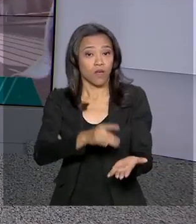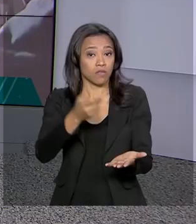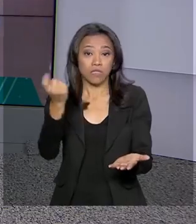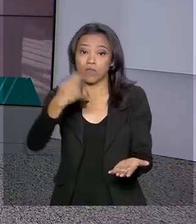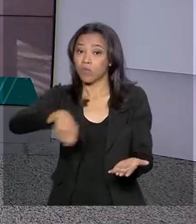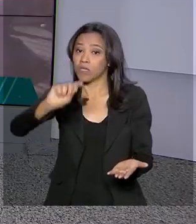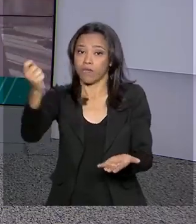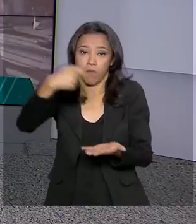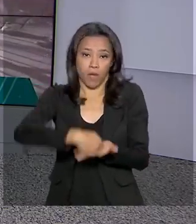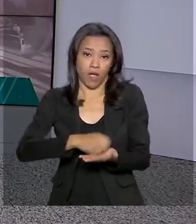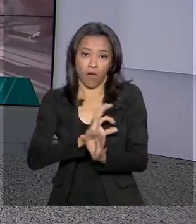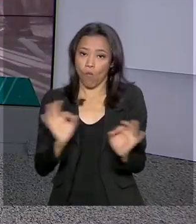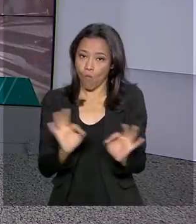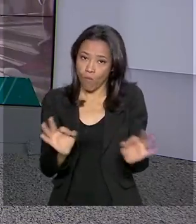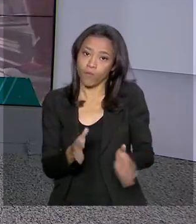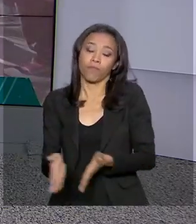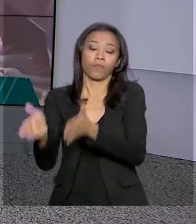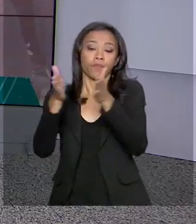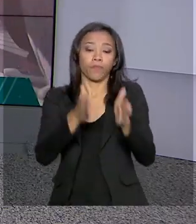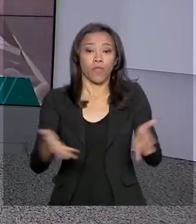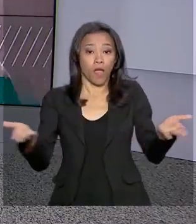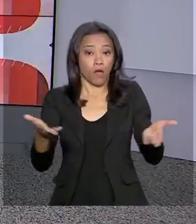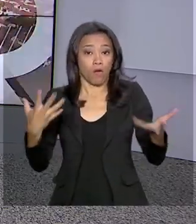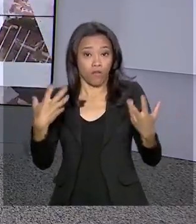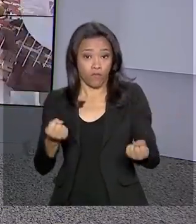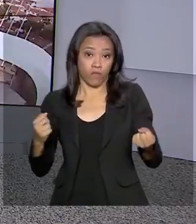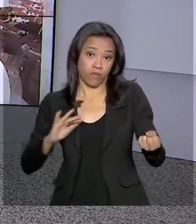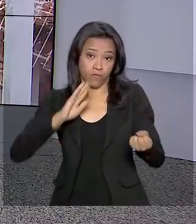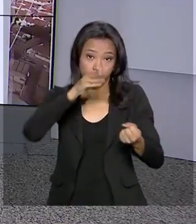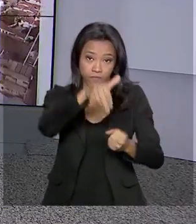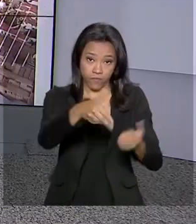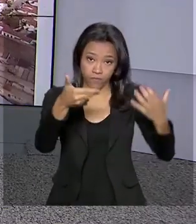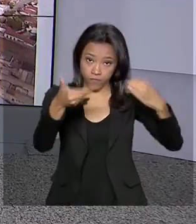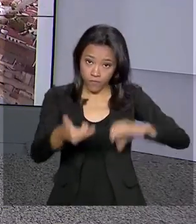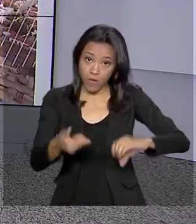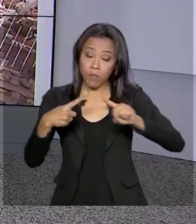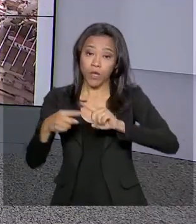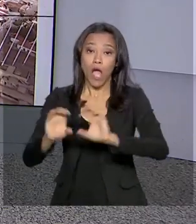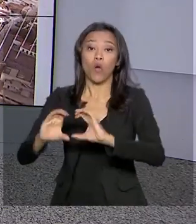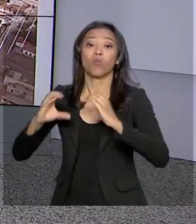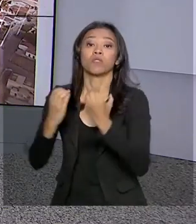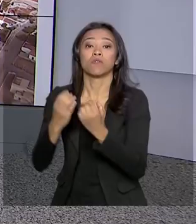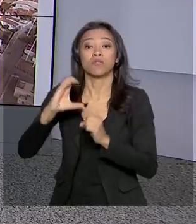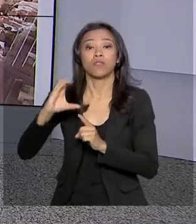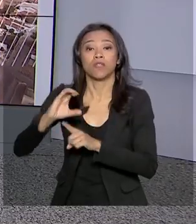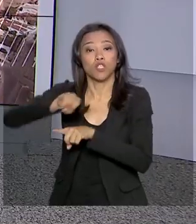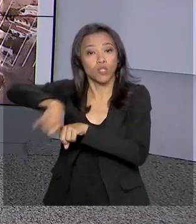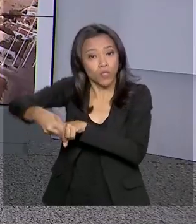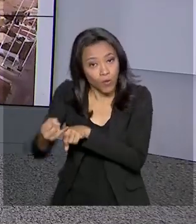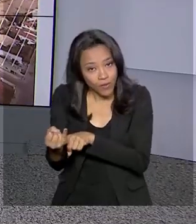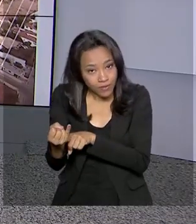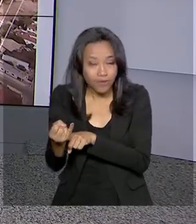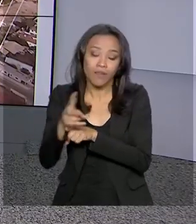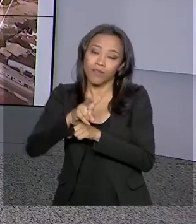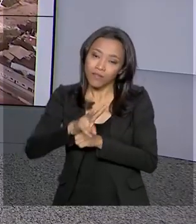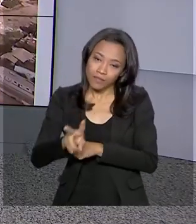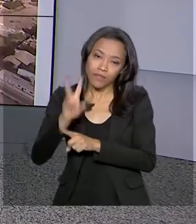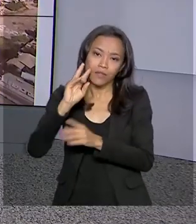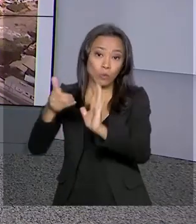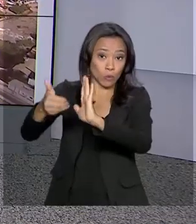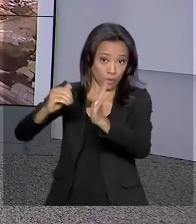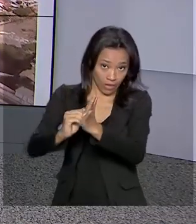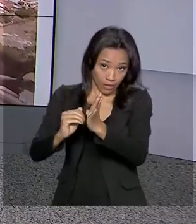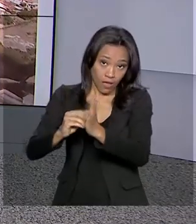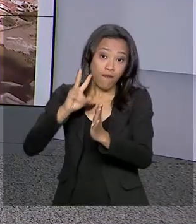Nós vamos agora ao Congresso Nacional porque nesta semana a Comissão de Constituição e Justiça do Senado começa a analisar o texto da